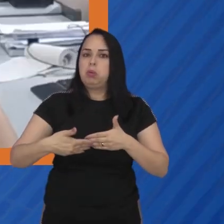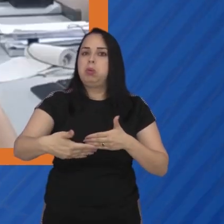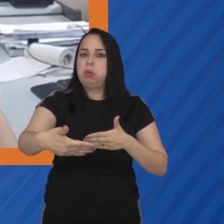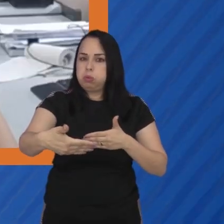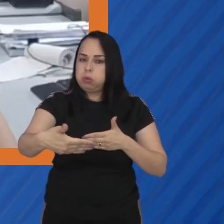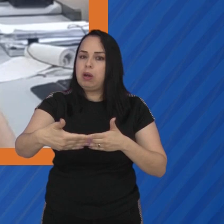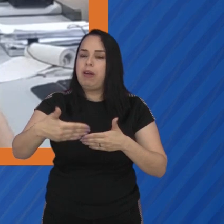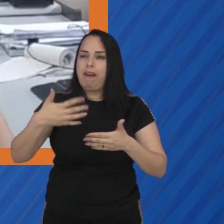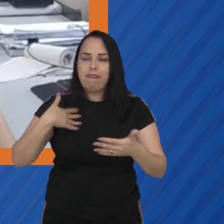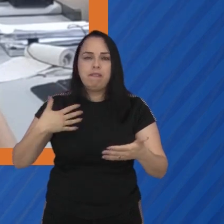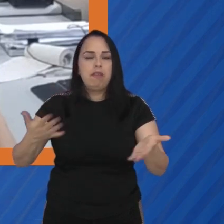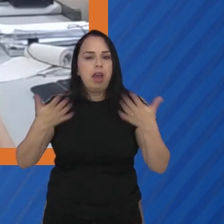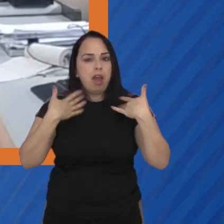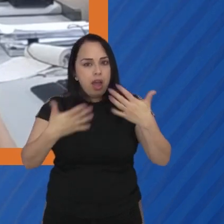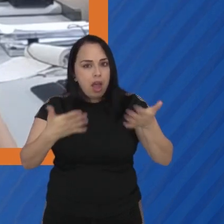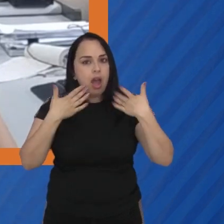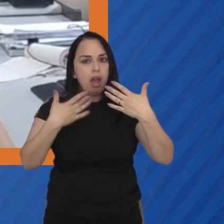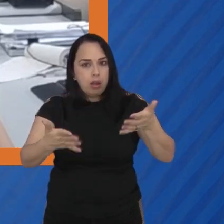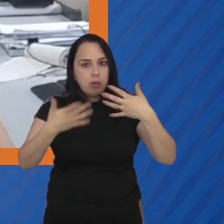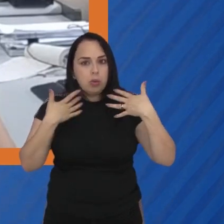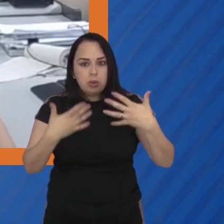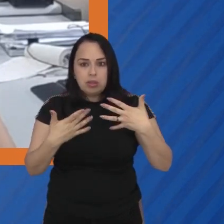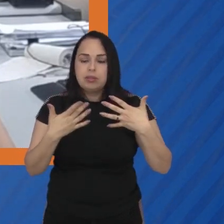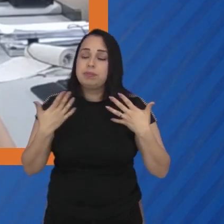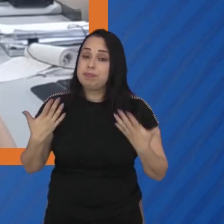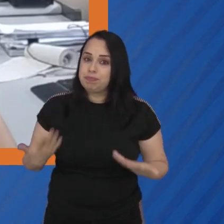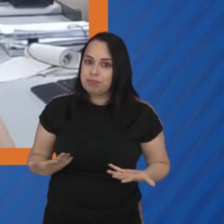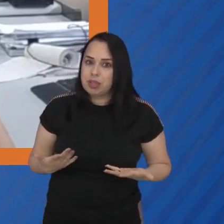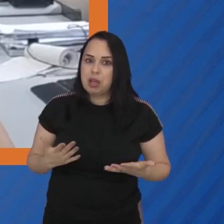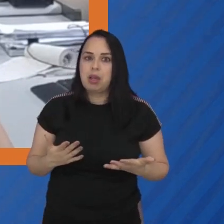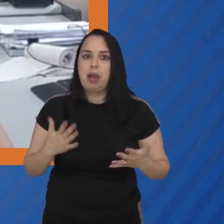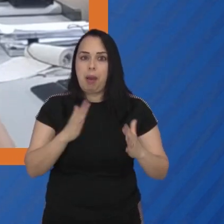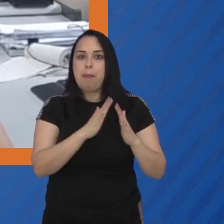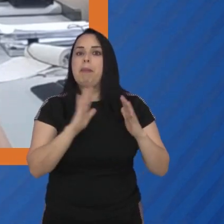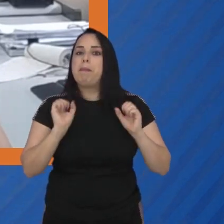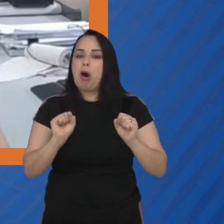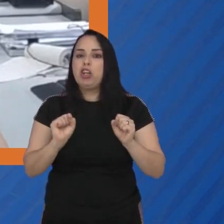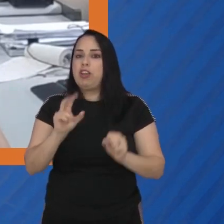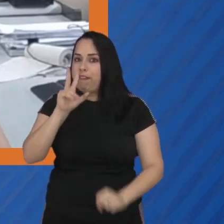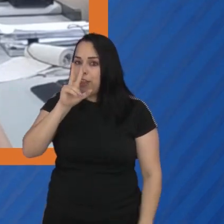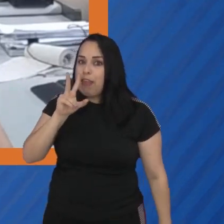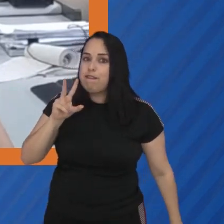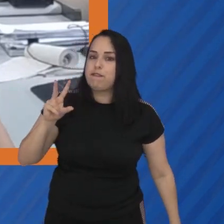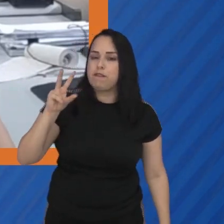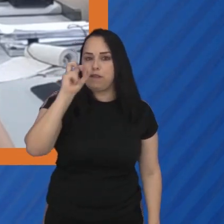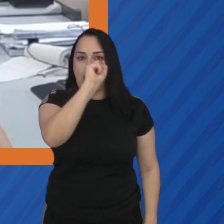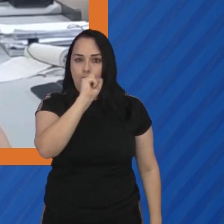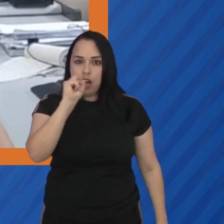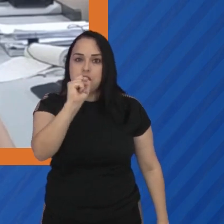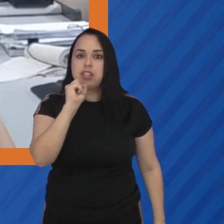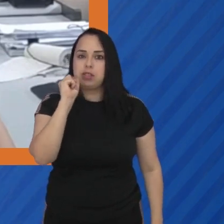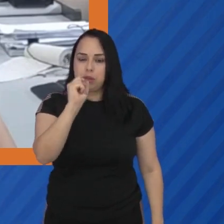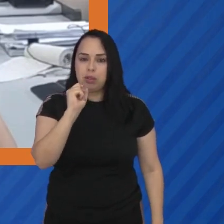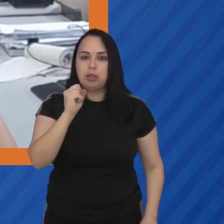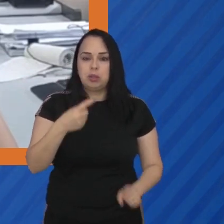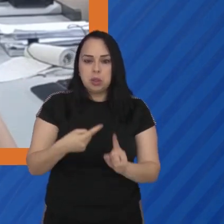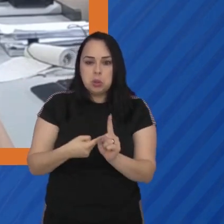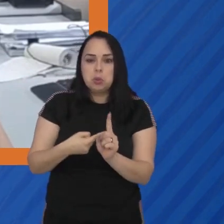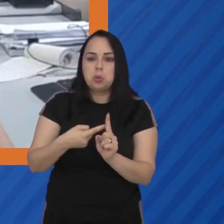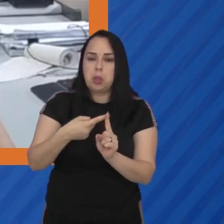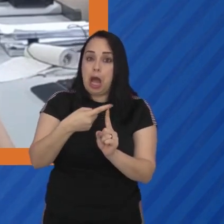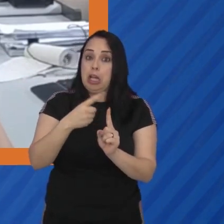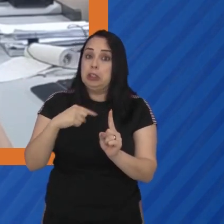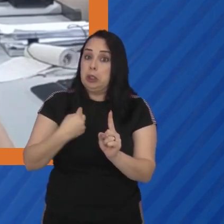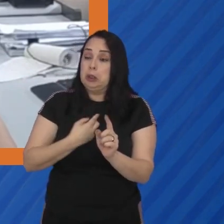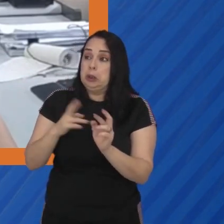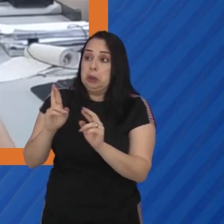com a atuação de um elninho o fenômeno climático de grande escala é o elninho então esse fenômeno ele potencializa o aumento